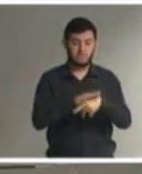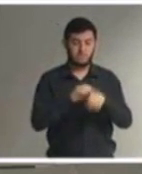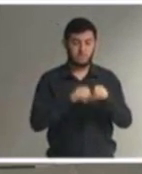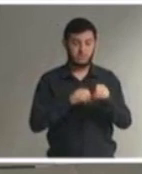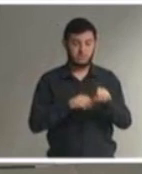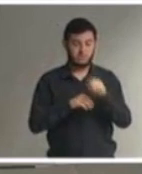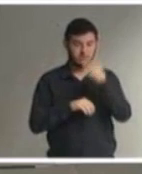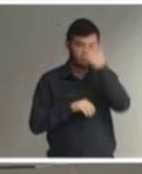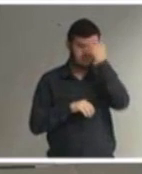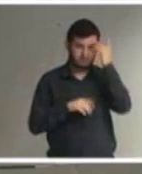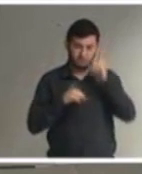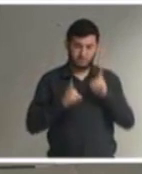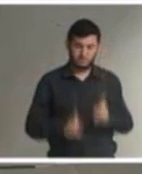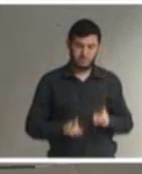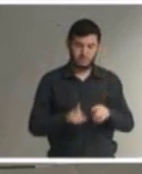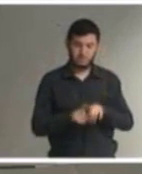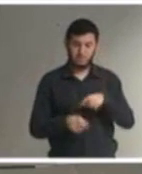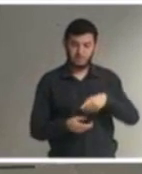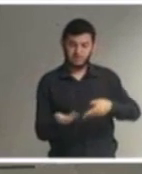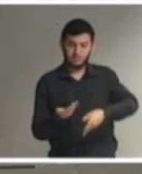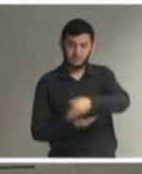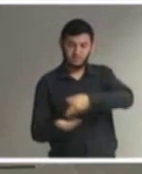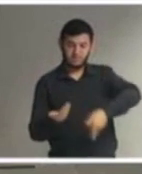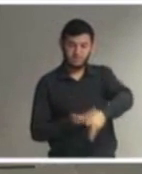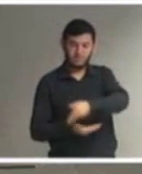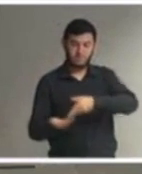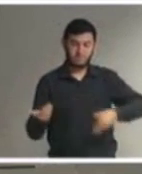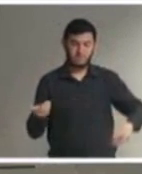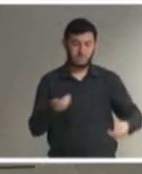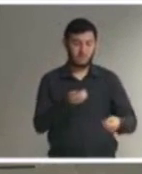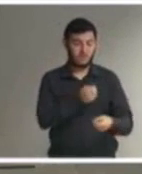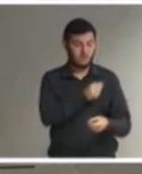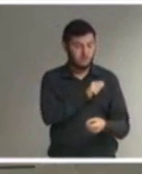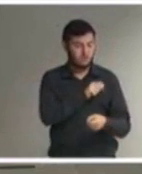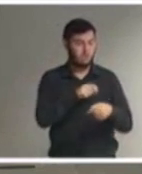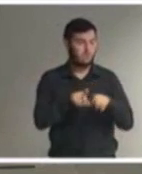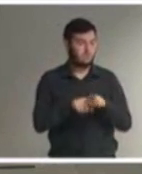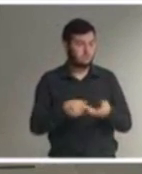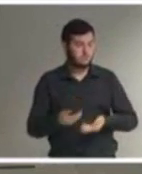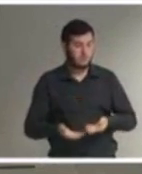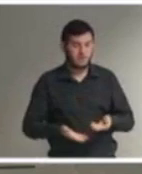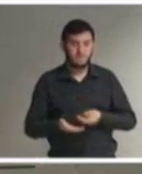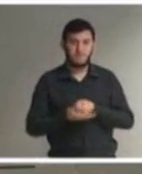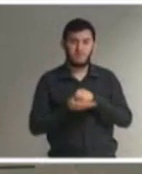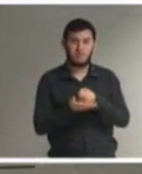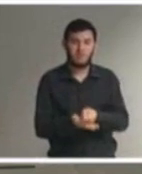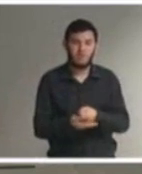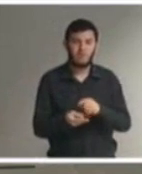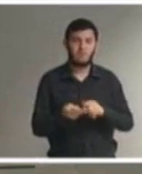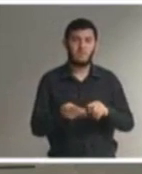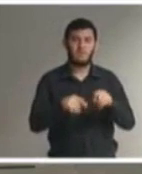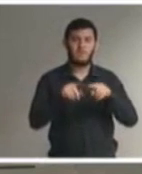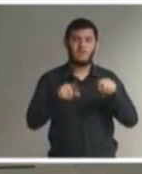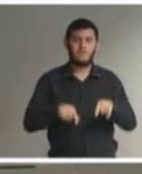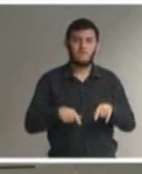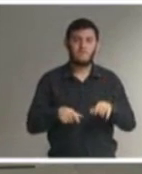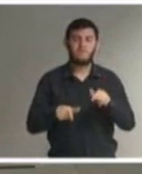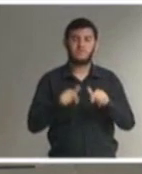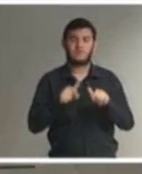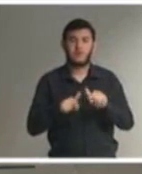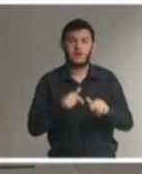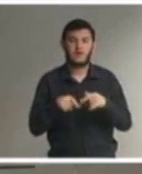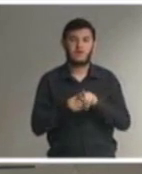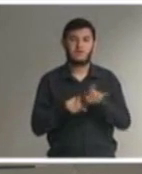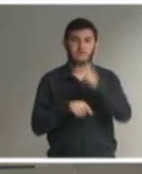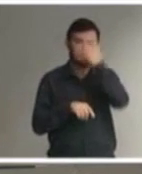deficiência envolvendo os alunos os servidores os funcionários os professores a comunidade escolar os pais